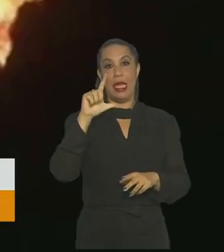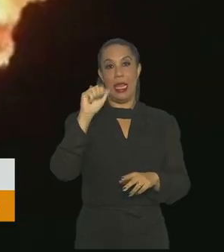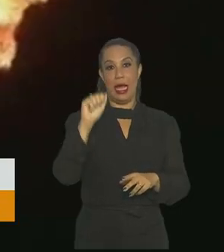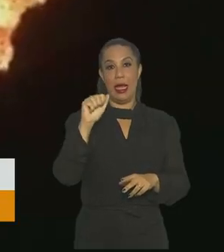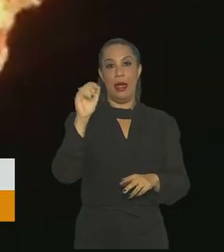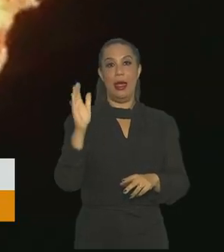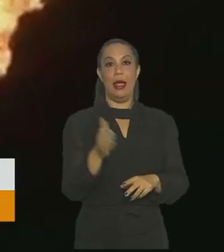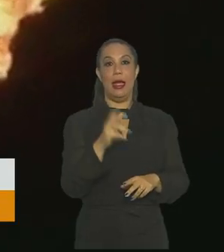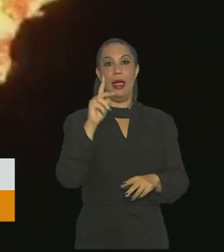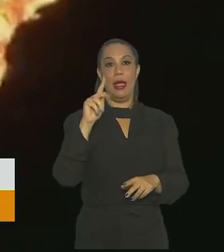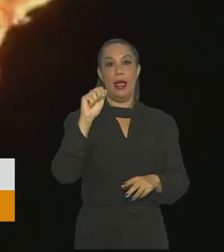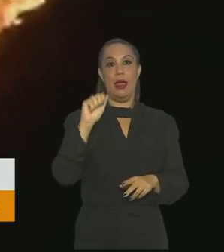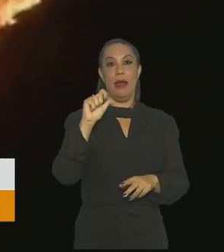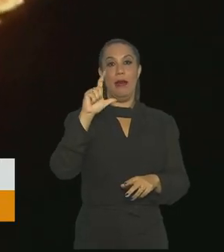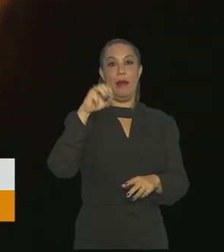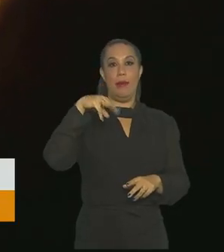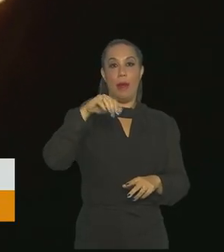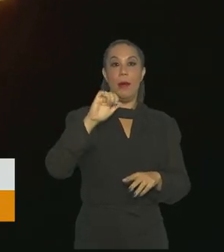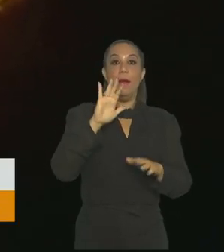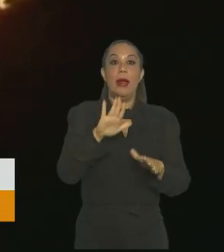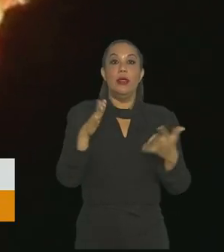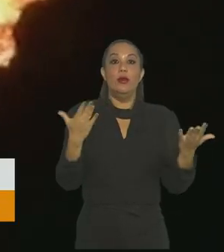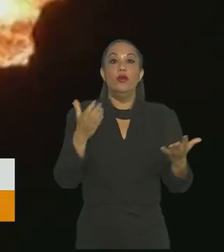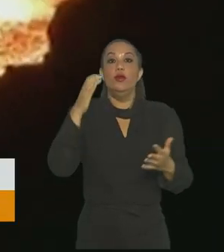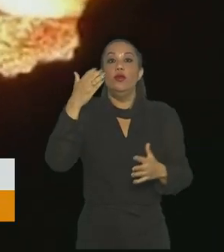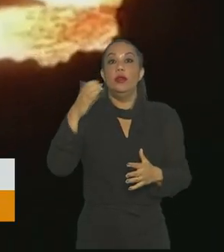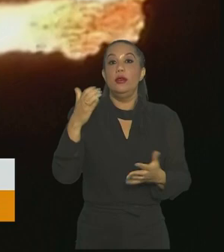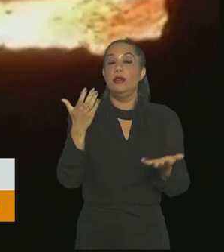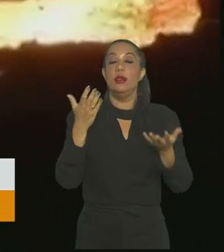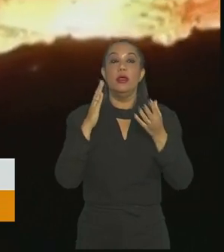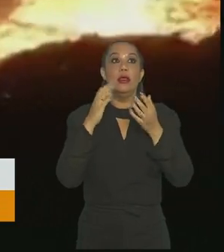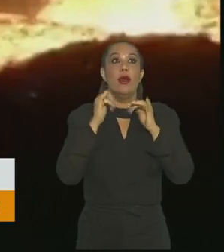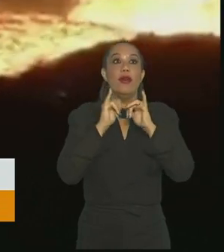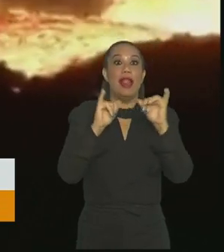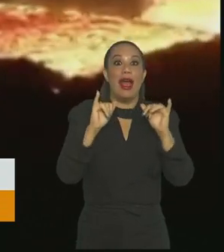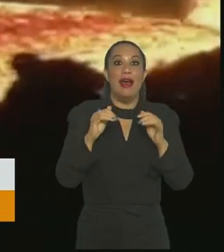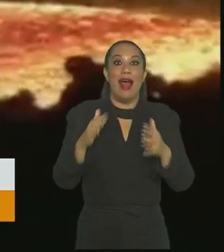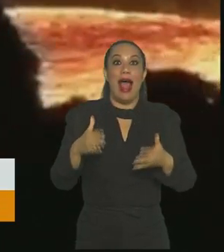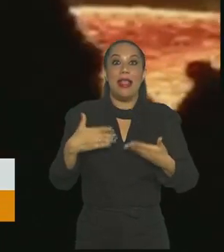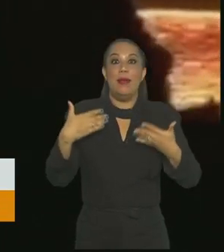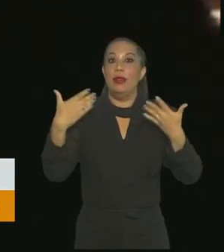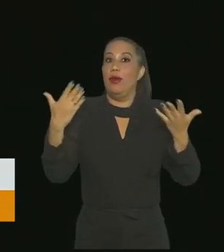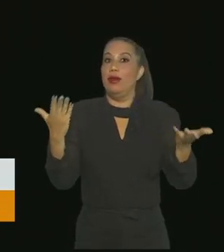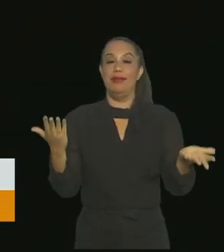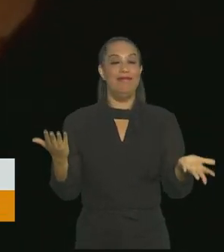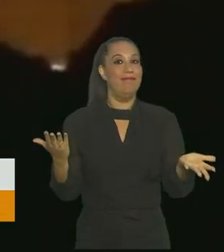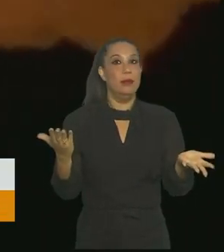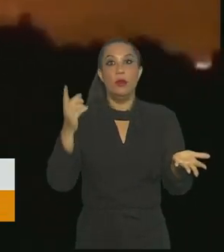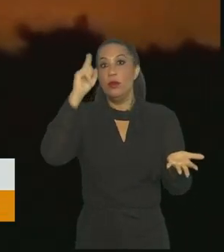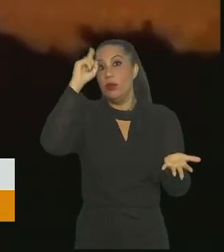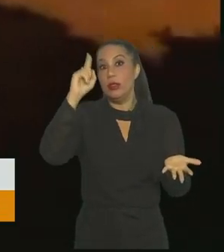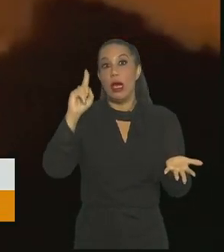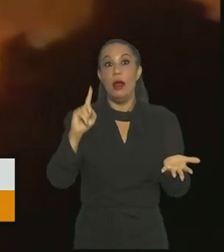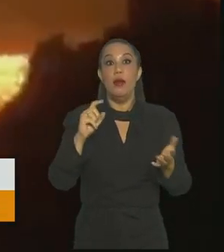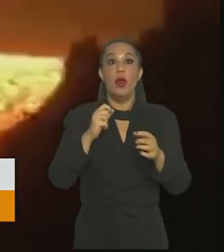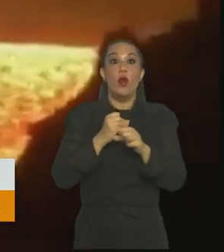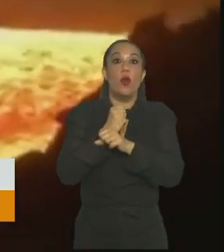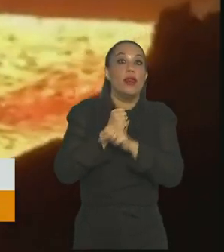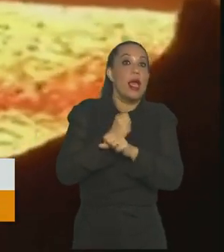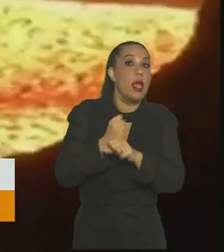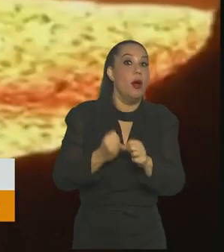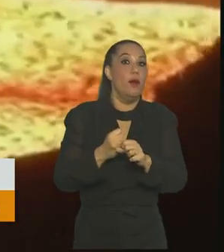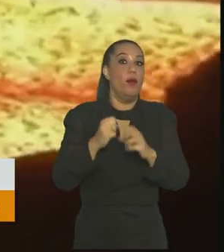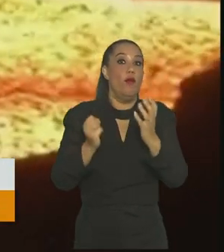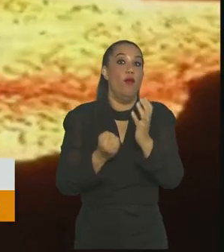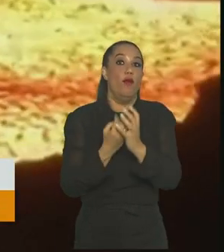por enquanto, os cientistas não são capazes de dar uma notícia mais animadora. Não é possível prever por quanto tempo o